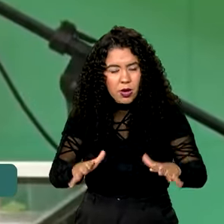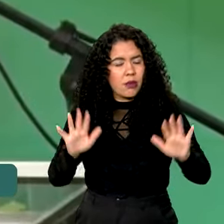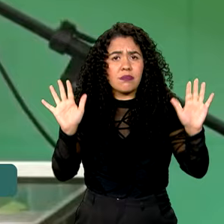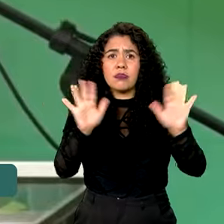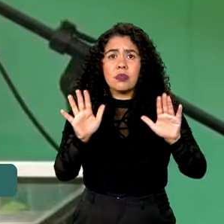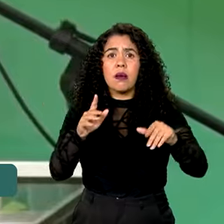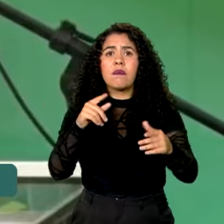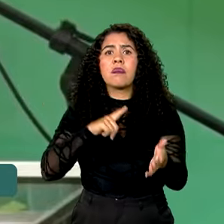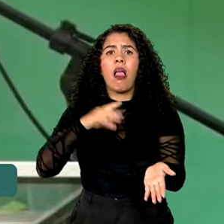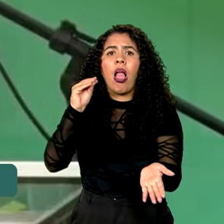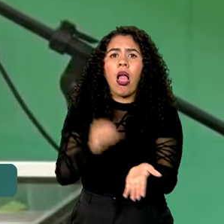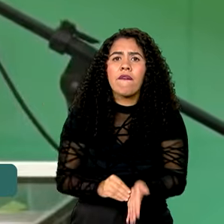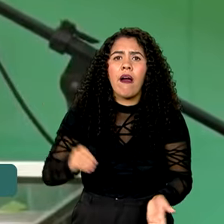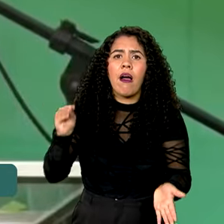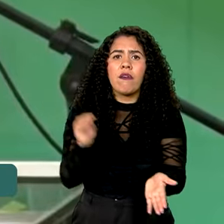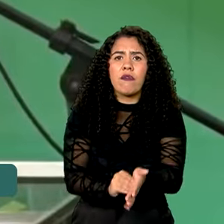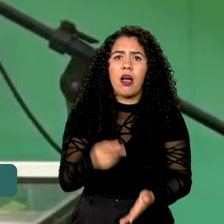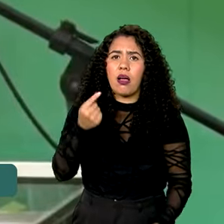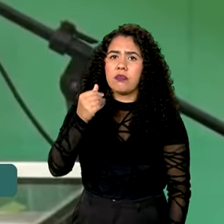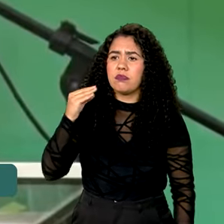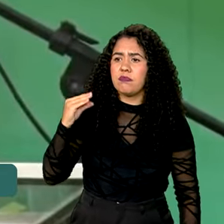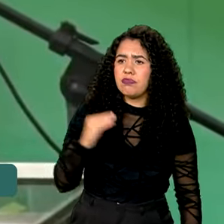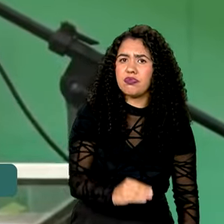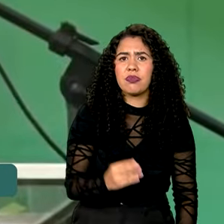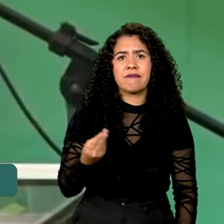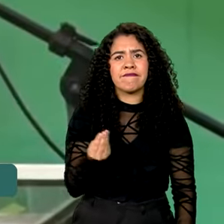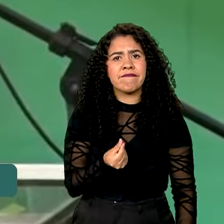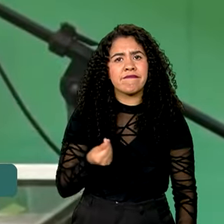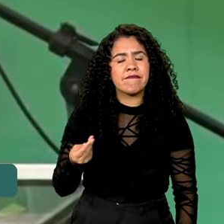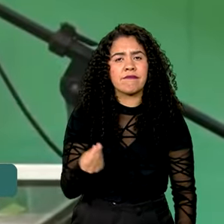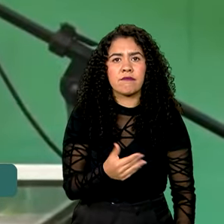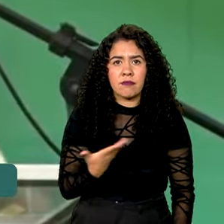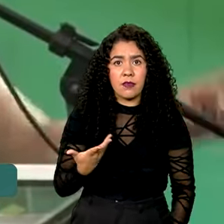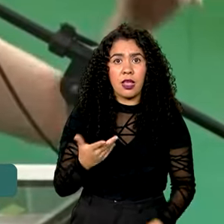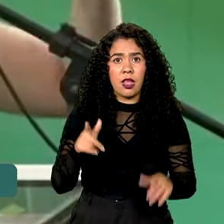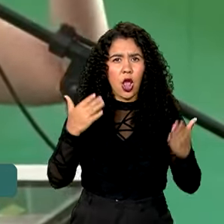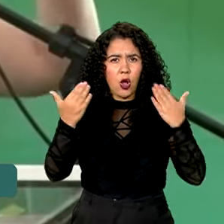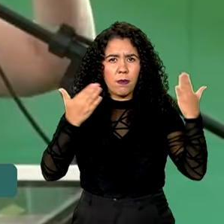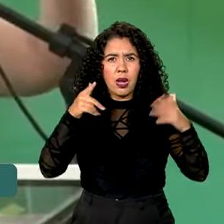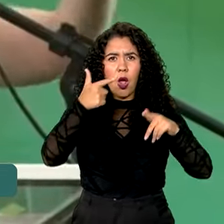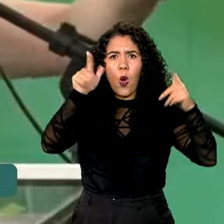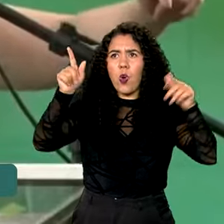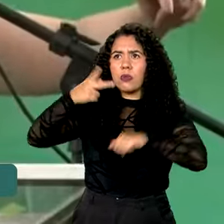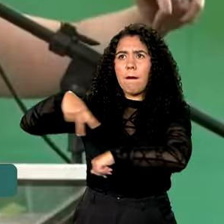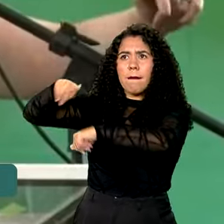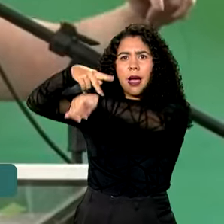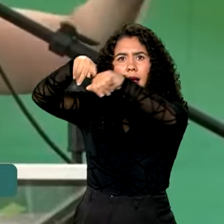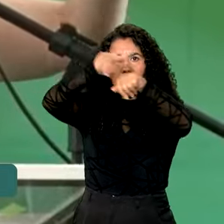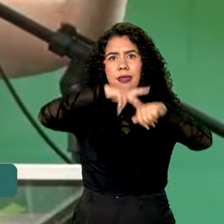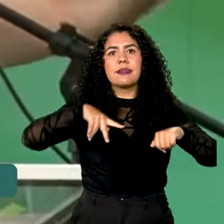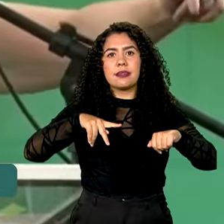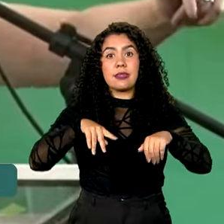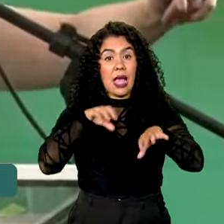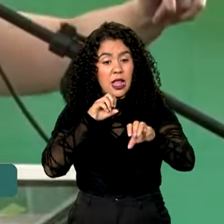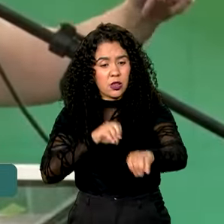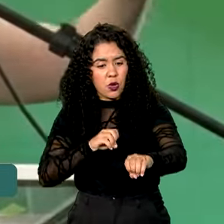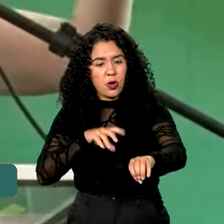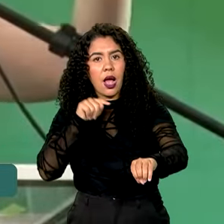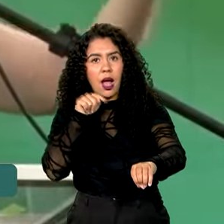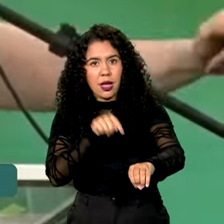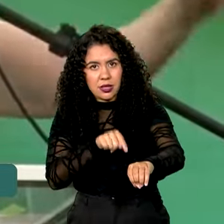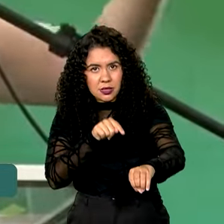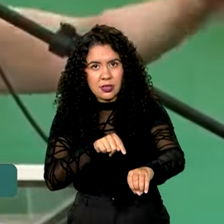de recursos imensa na União. Diferentemente de outros países, que colocaram a educação nos